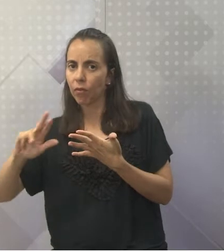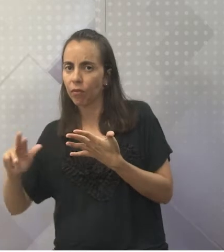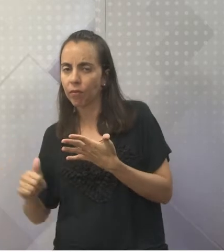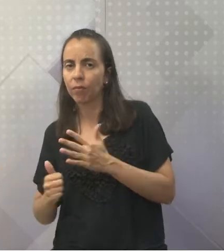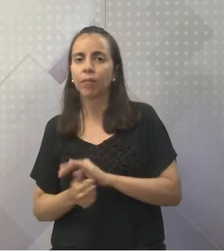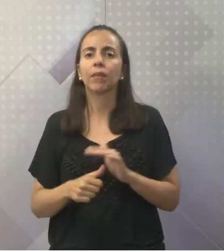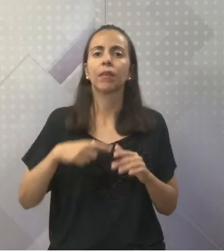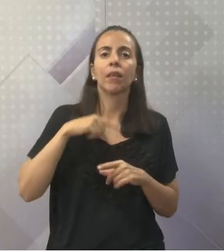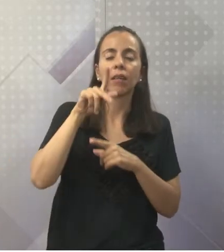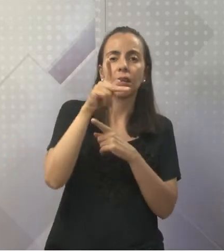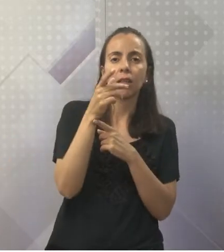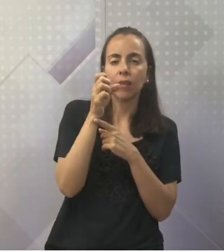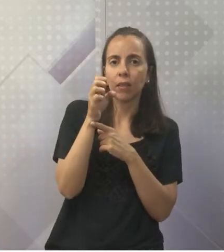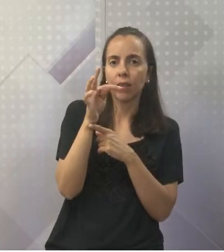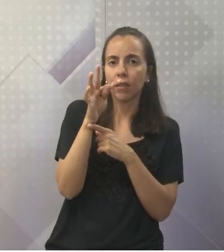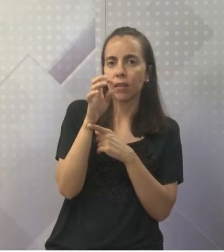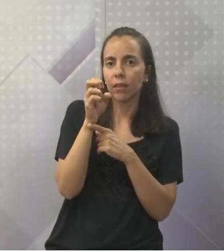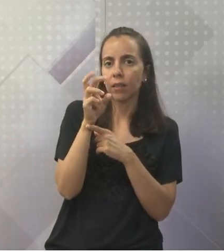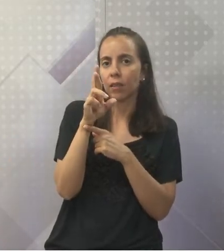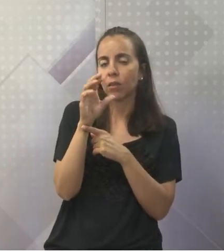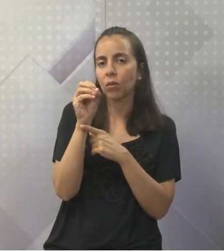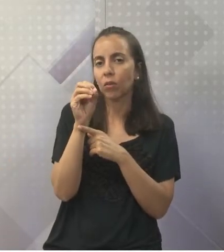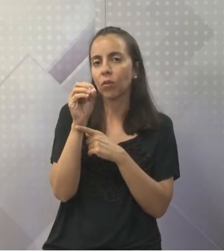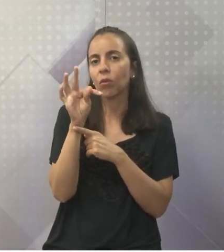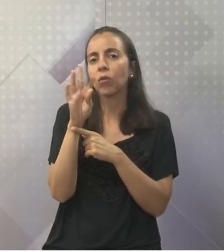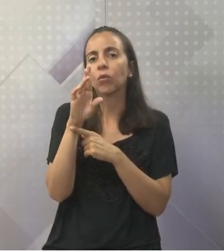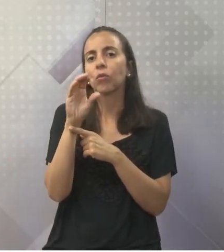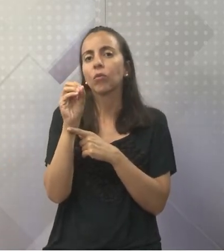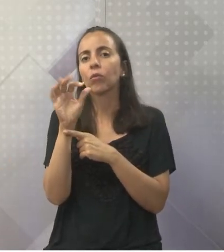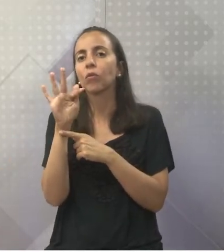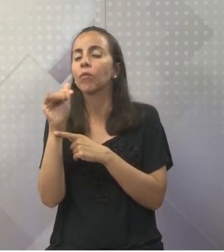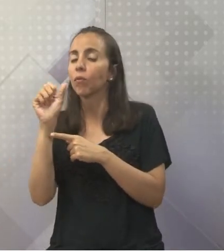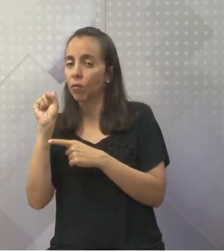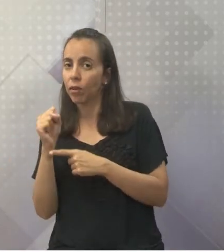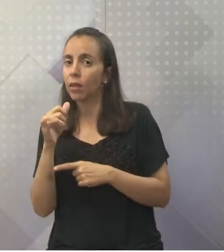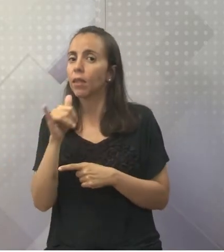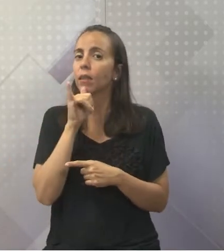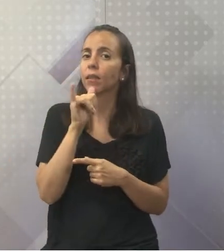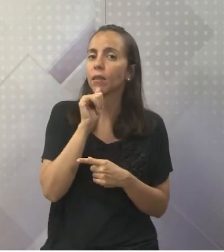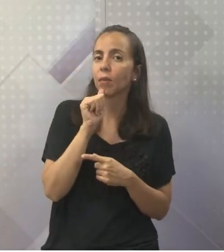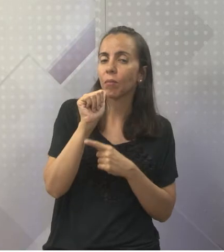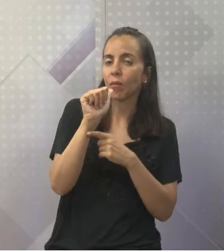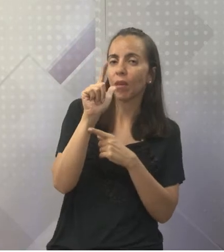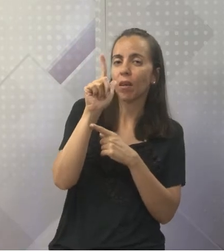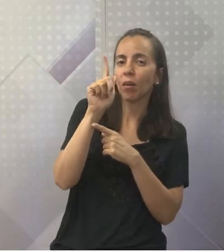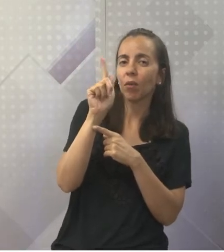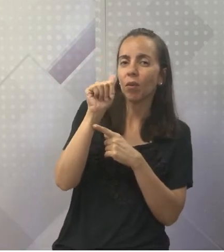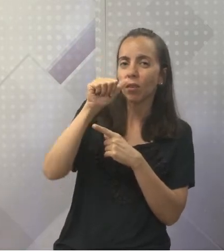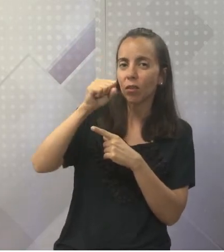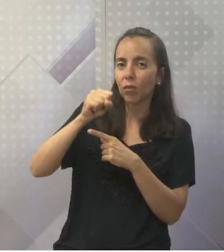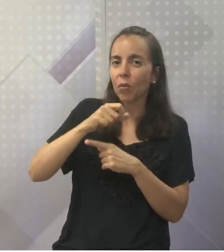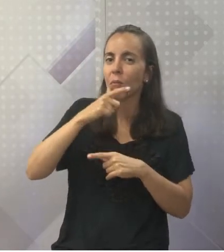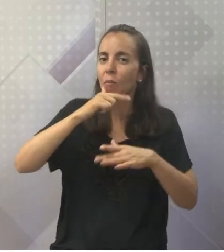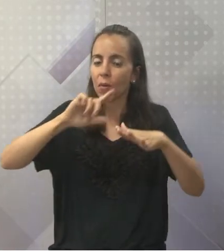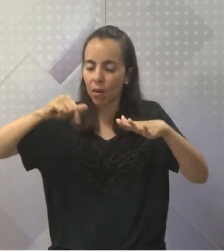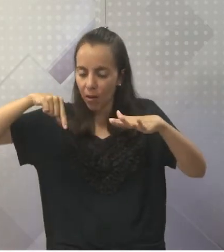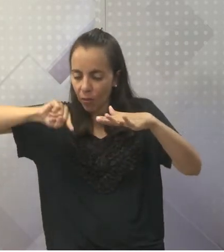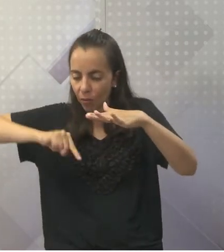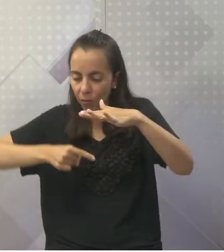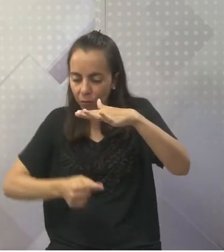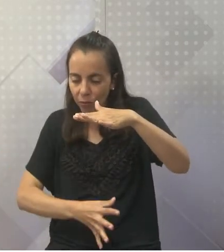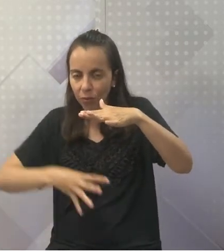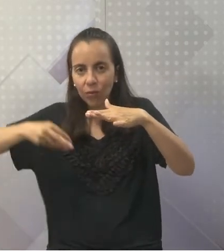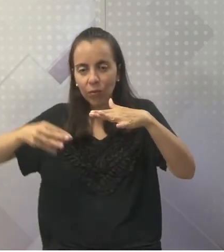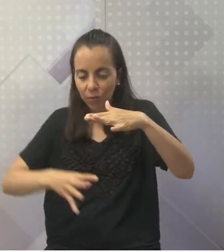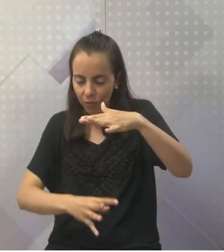fungos são heterótrofos. Algas são autótrofos. Fungos são heterótrofos. Porém, todos os